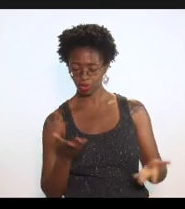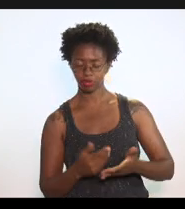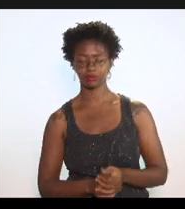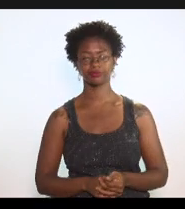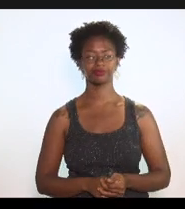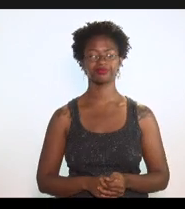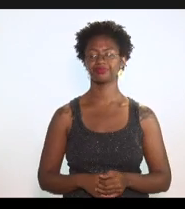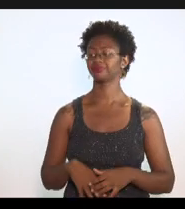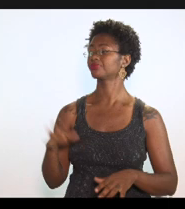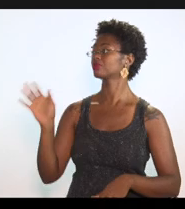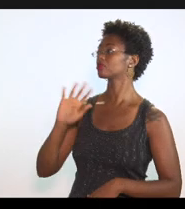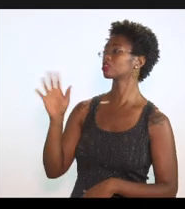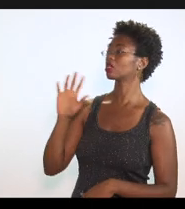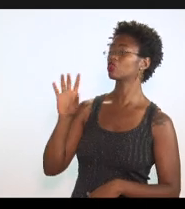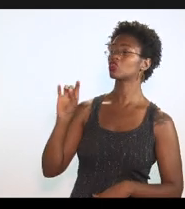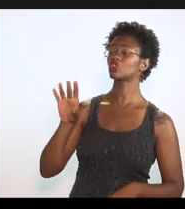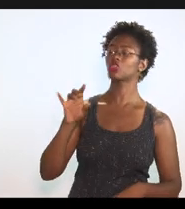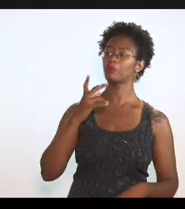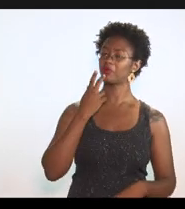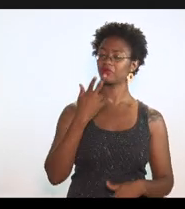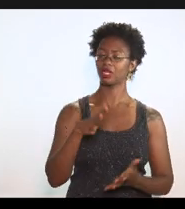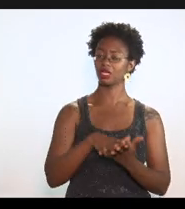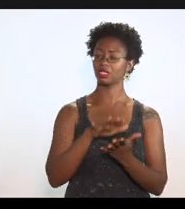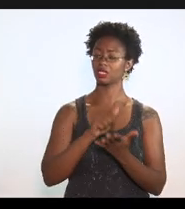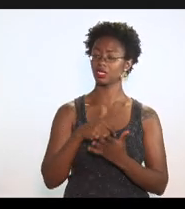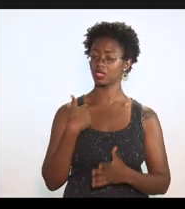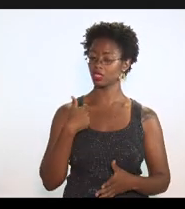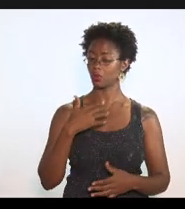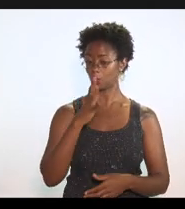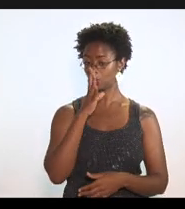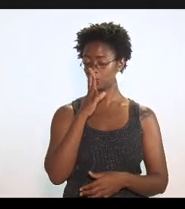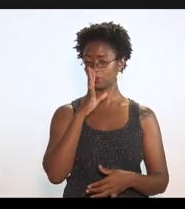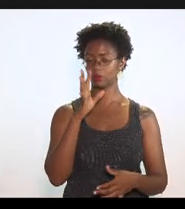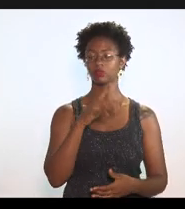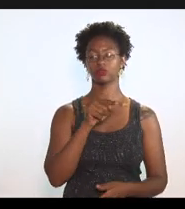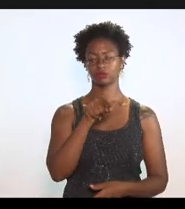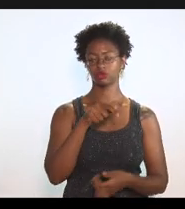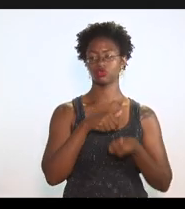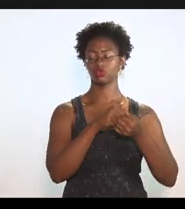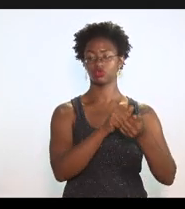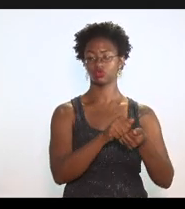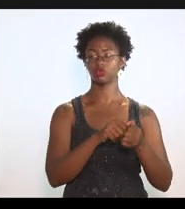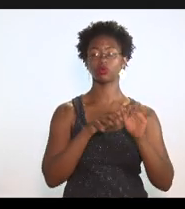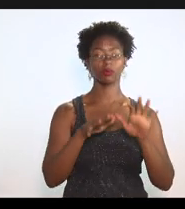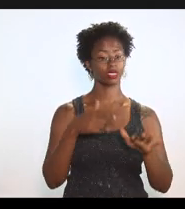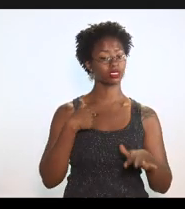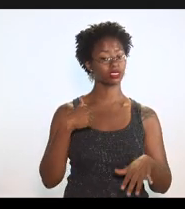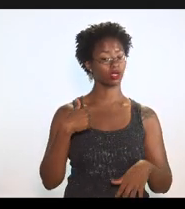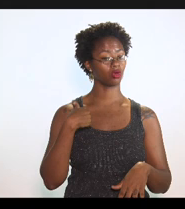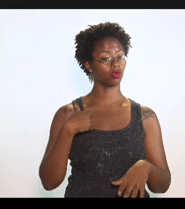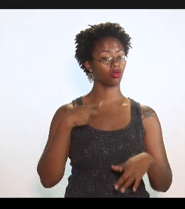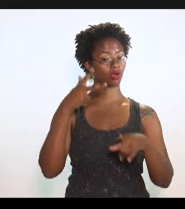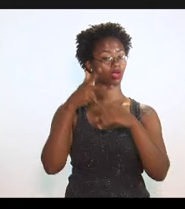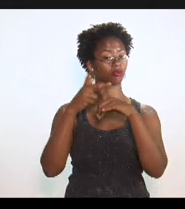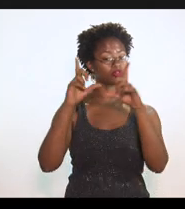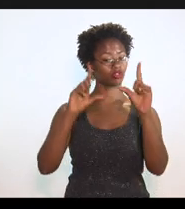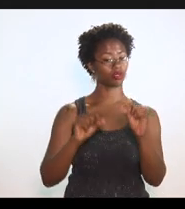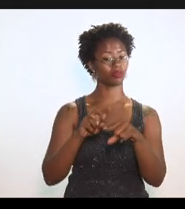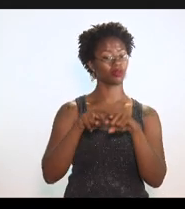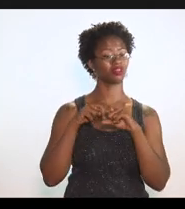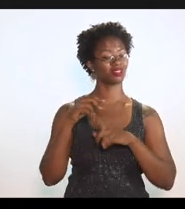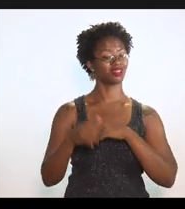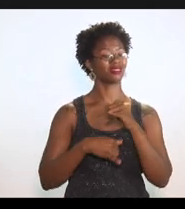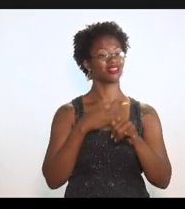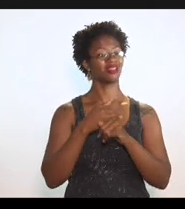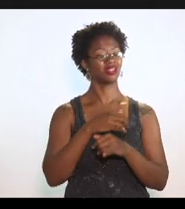Presidente, é só para registrar a vossa excelência que eu estou aqui acompanhando os trabalhos, no entanto, estou com a câmera desligada, porque a internet está muito